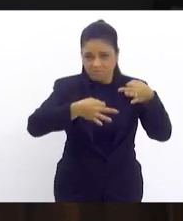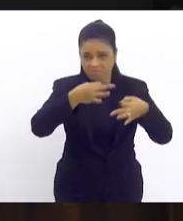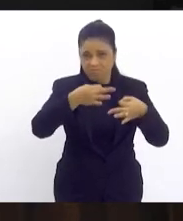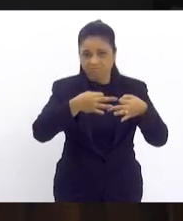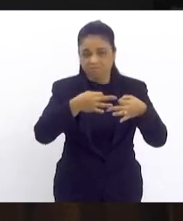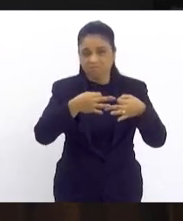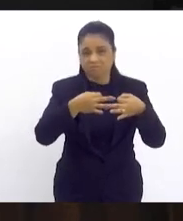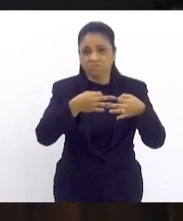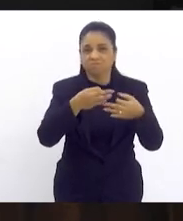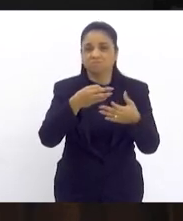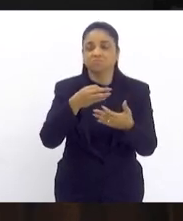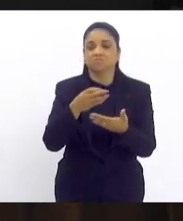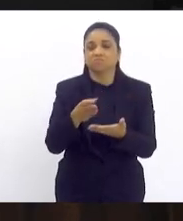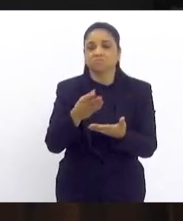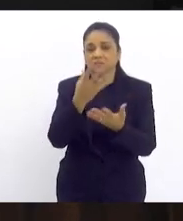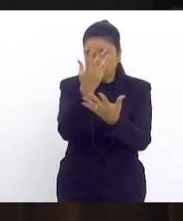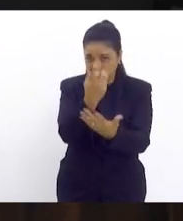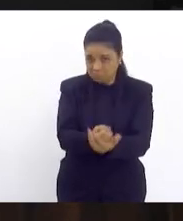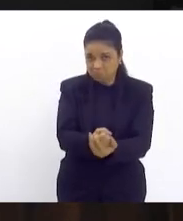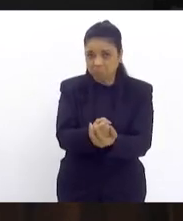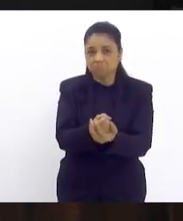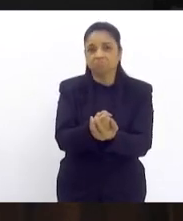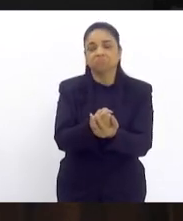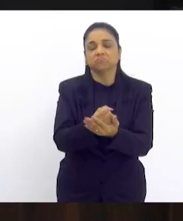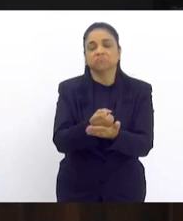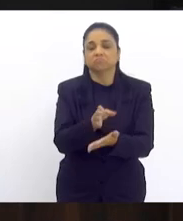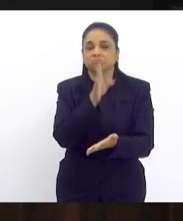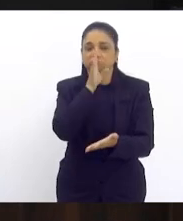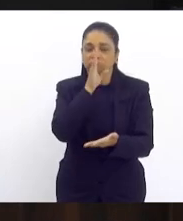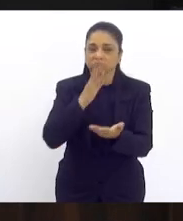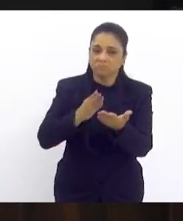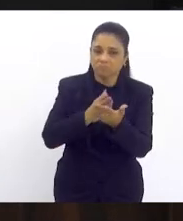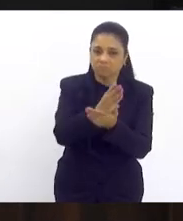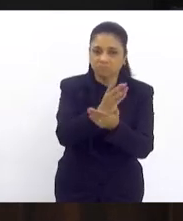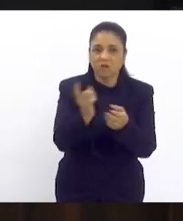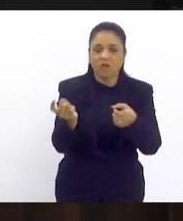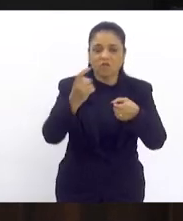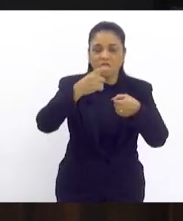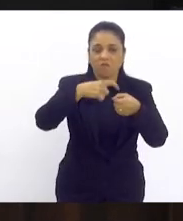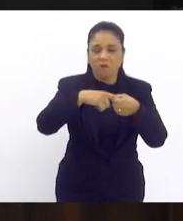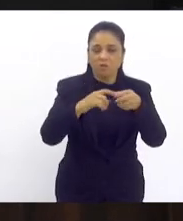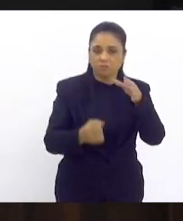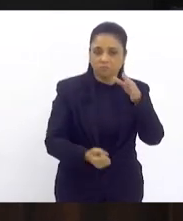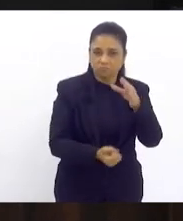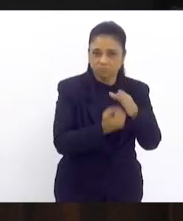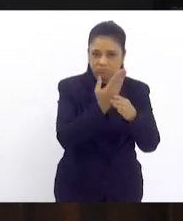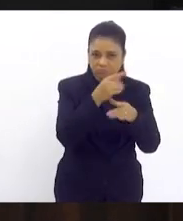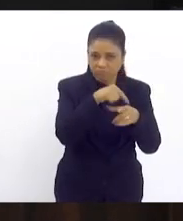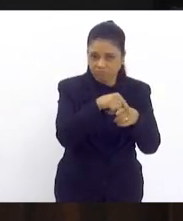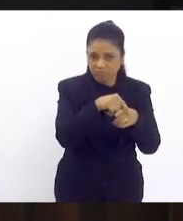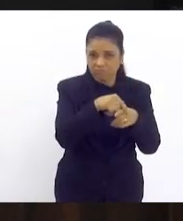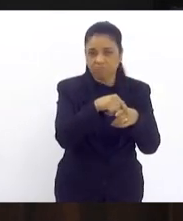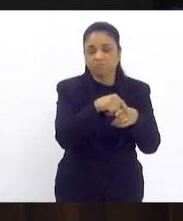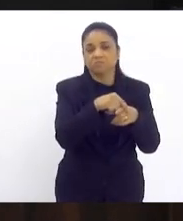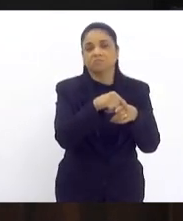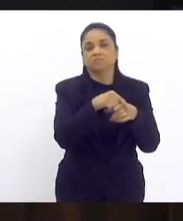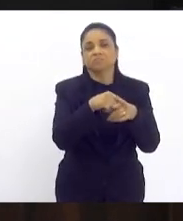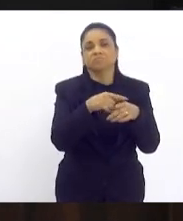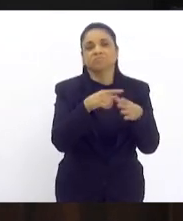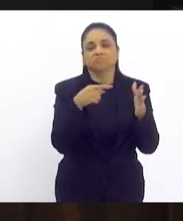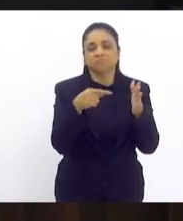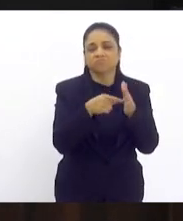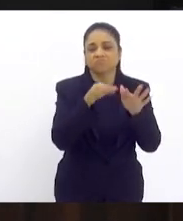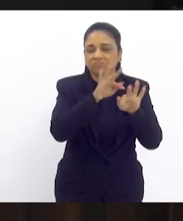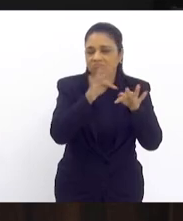Os senhores que aprovam em aneos comistão, aprovado, retorna o autor para a transformação em indicação simples.